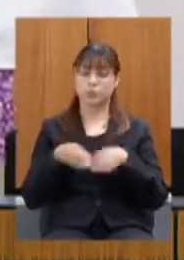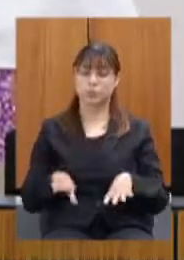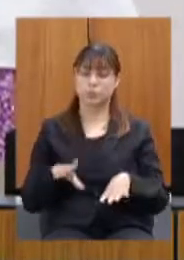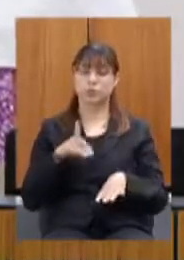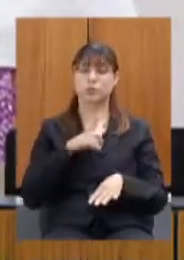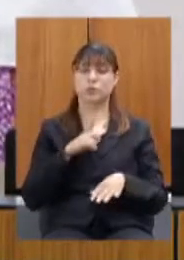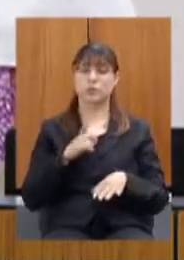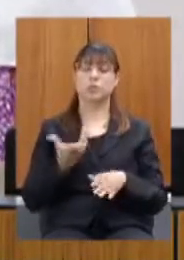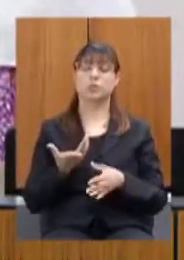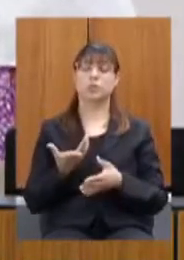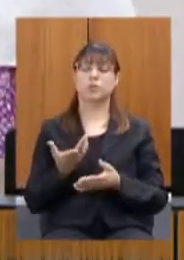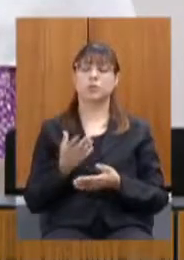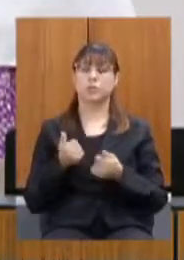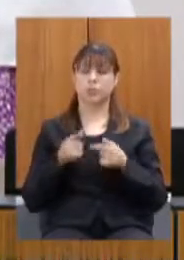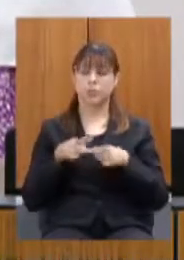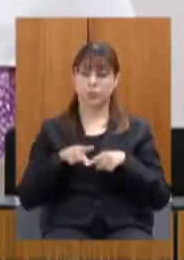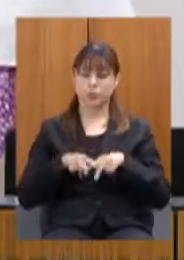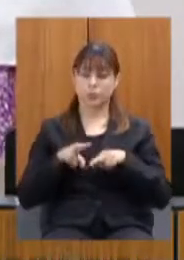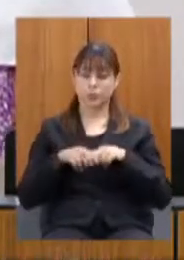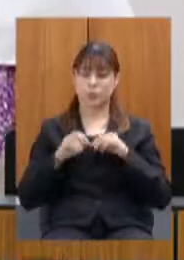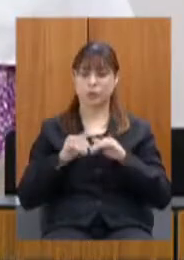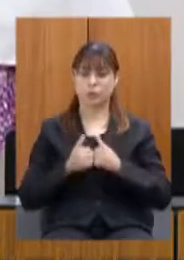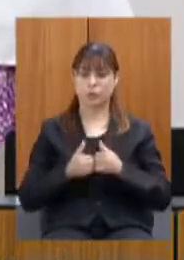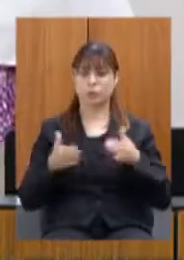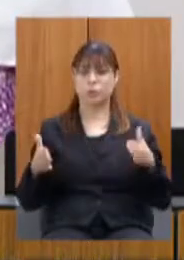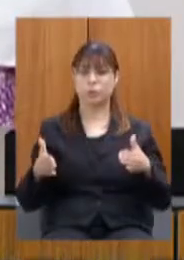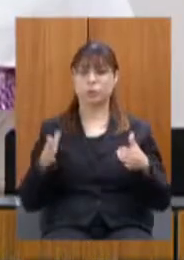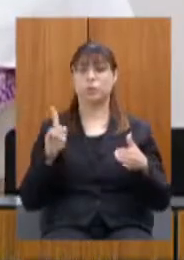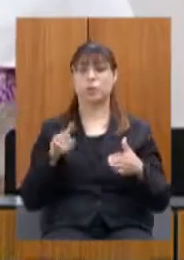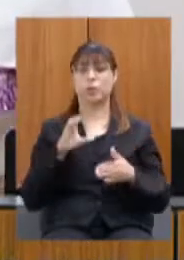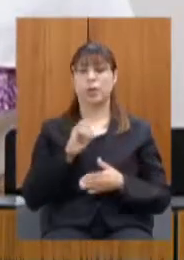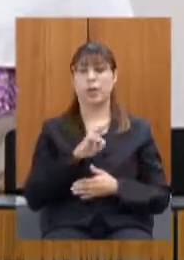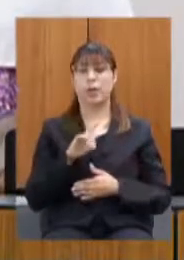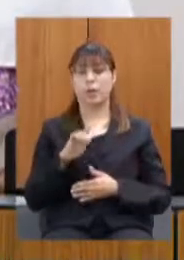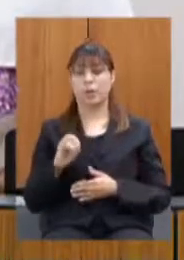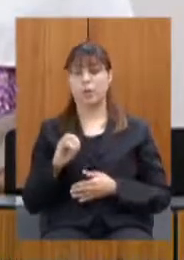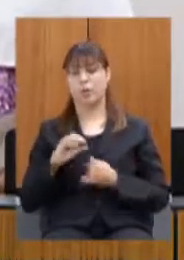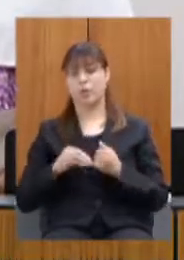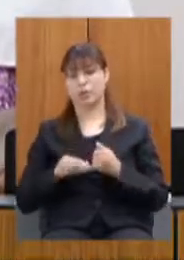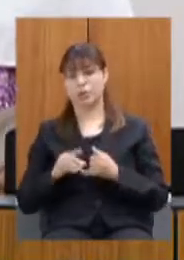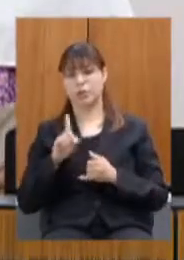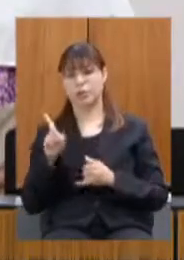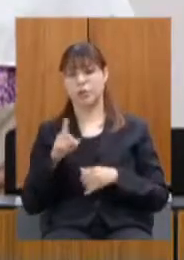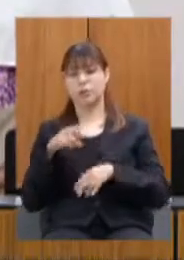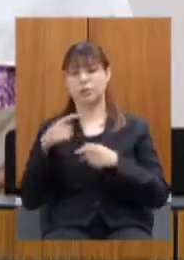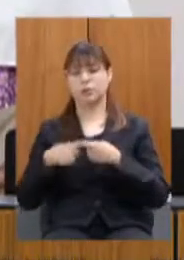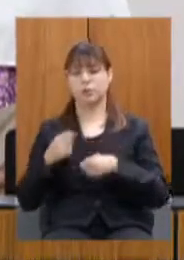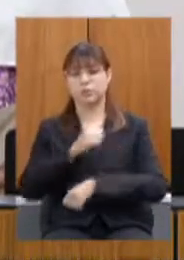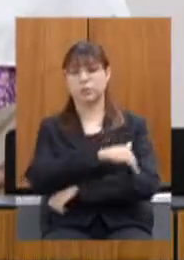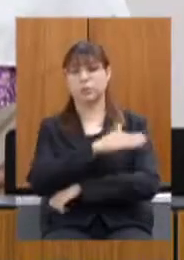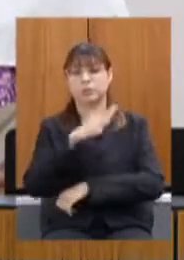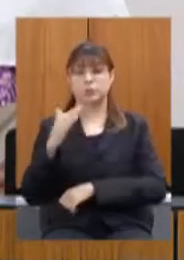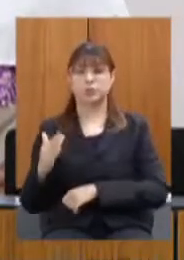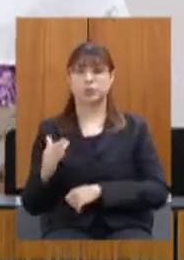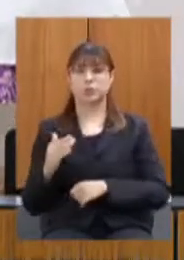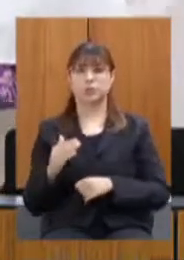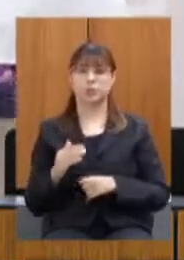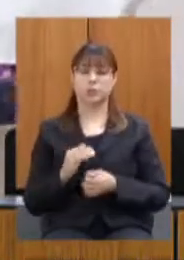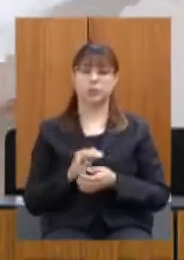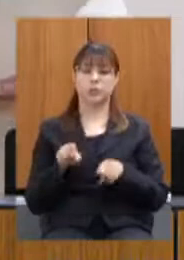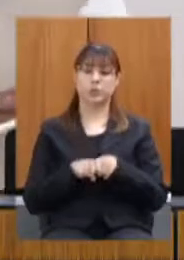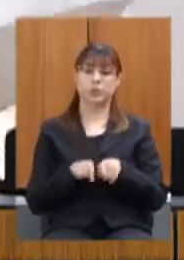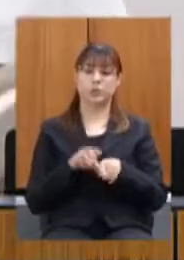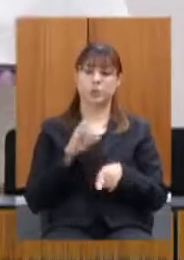em razão do rompimento da barragemina de cor de feijão em brumadinho na qualidade de amicus curiai